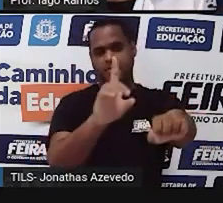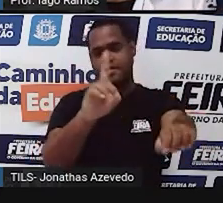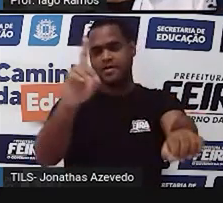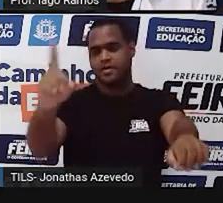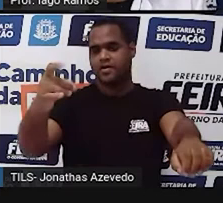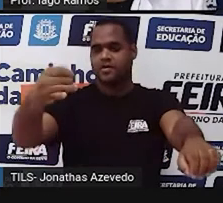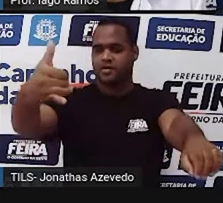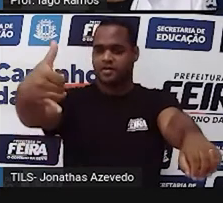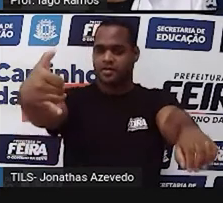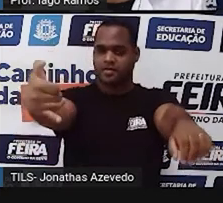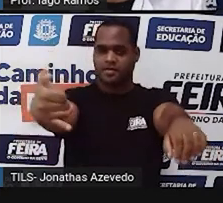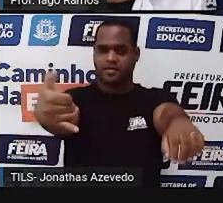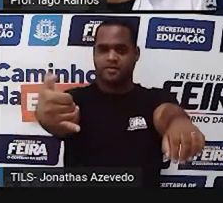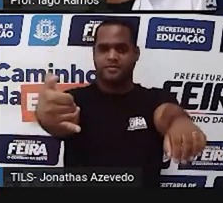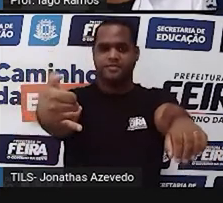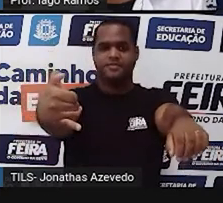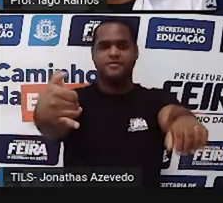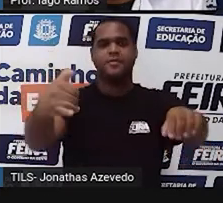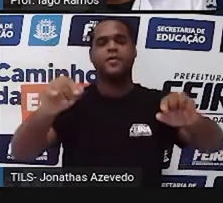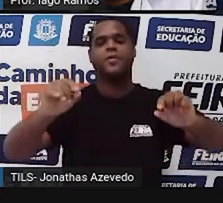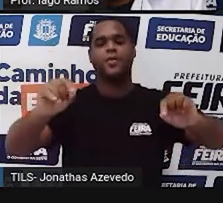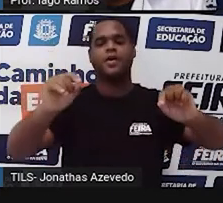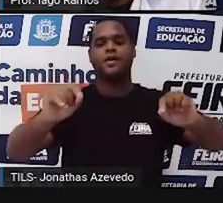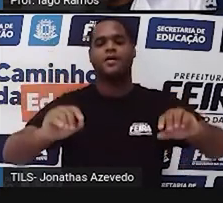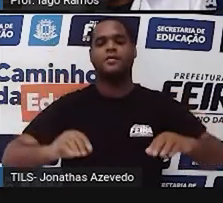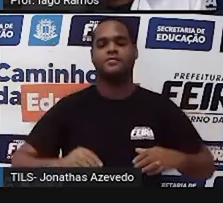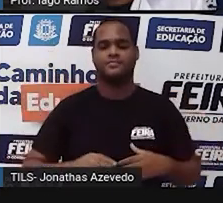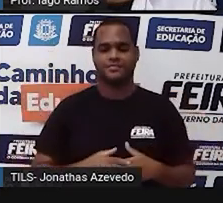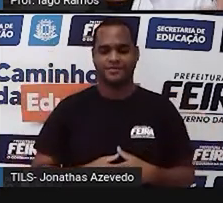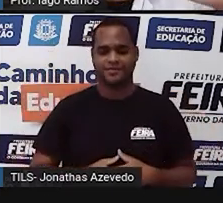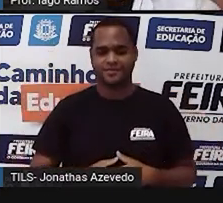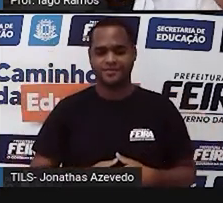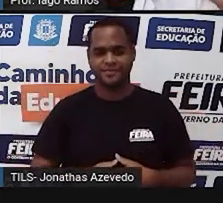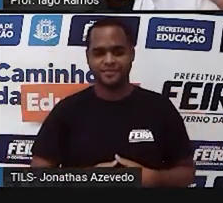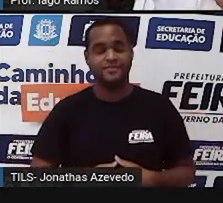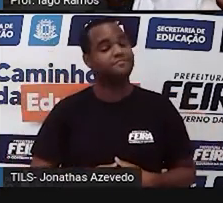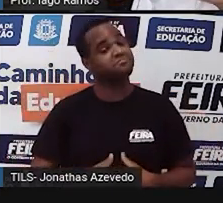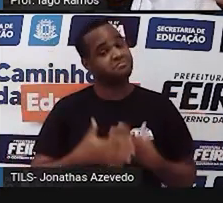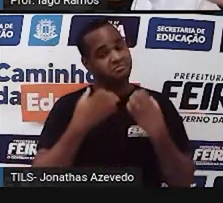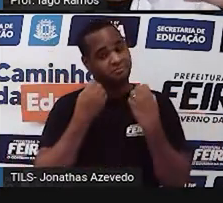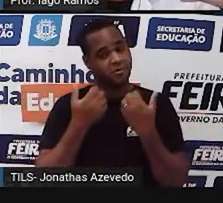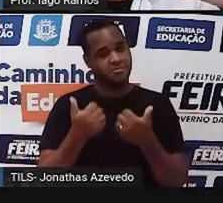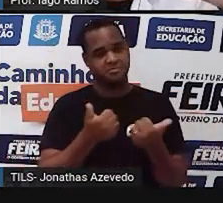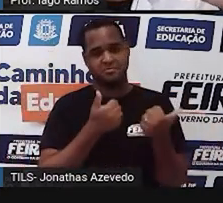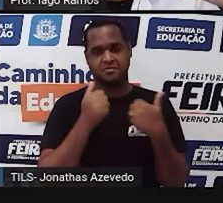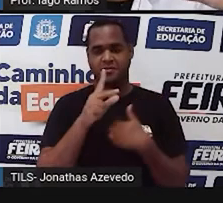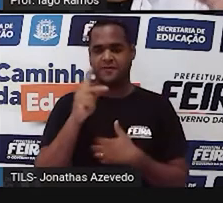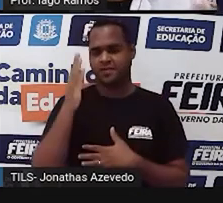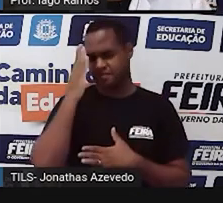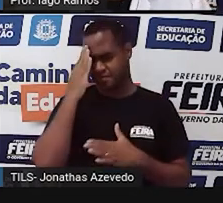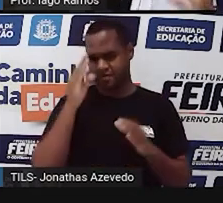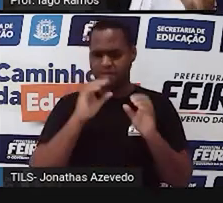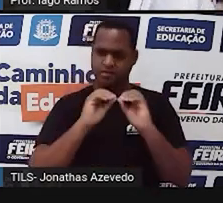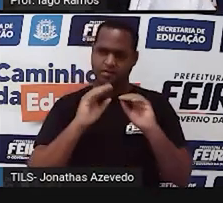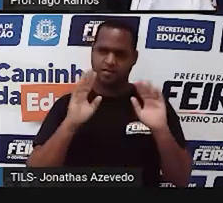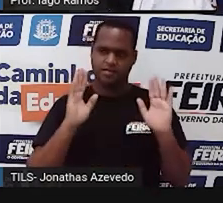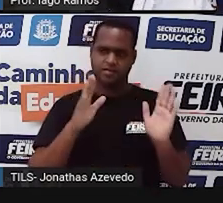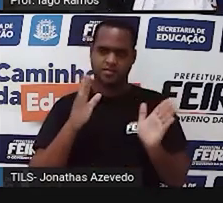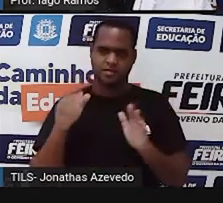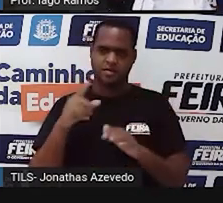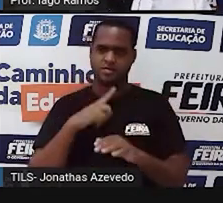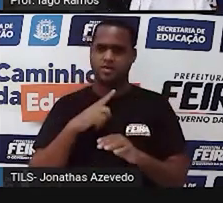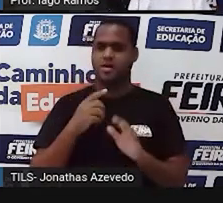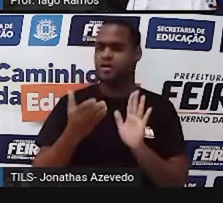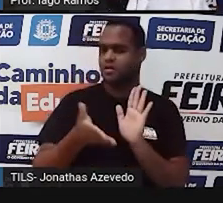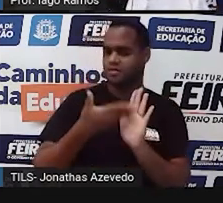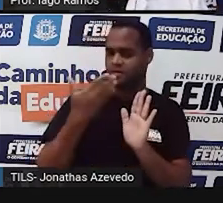colocou a caneta. O que é que acontece? Bom, professor, já entendi. O livro,